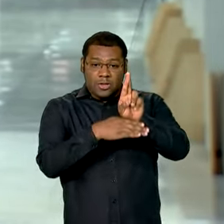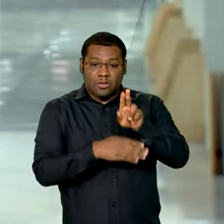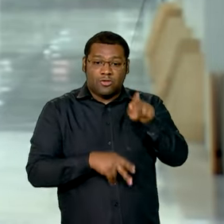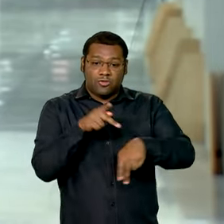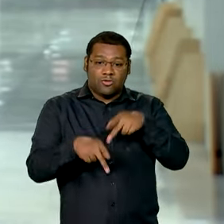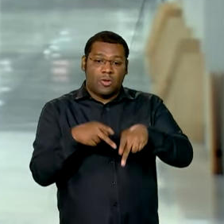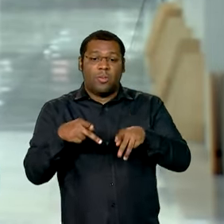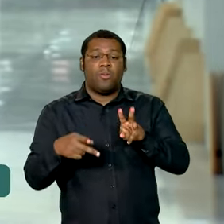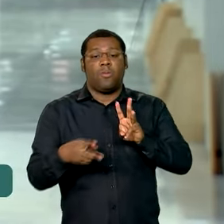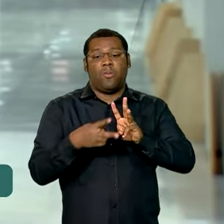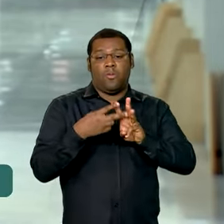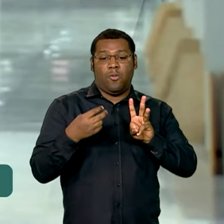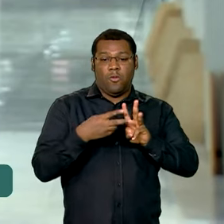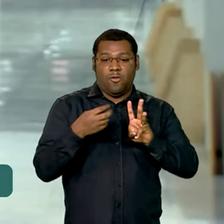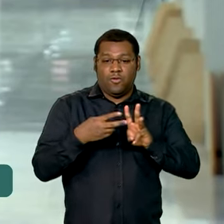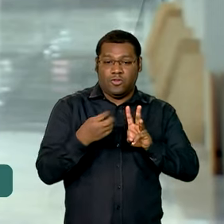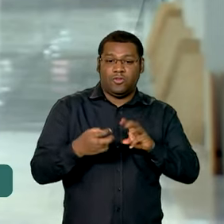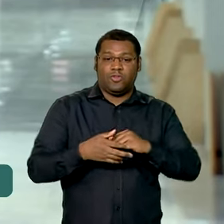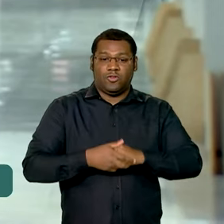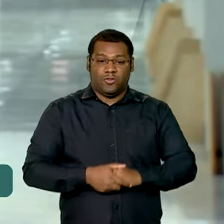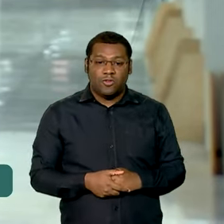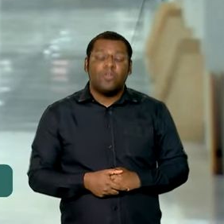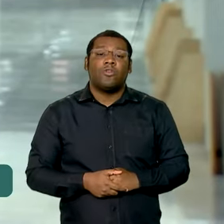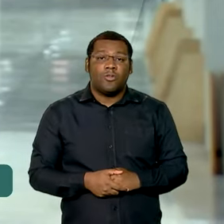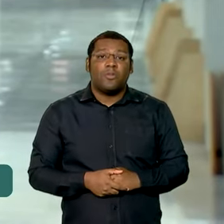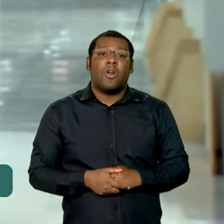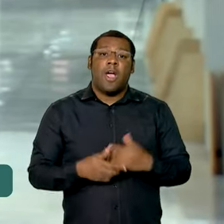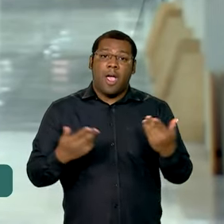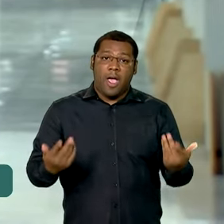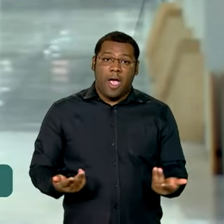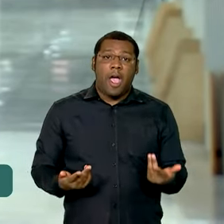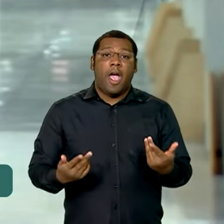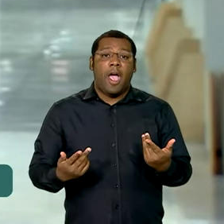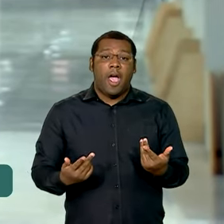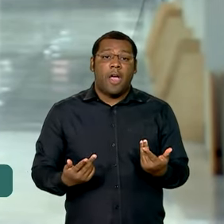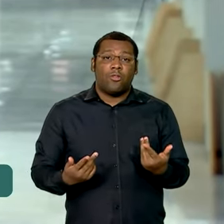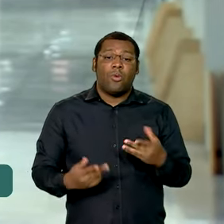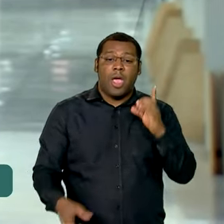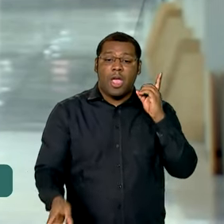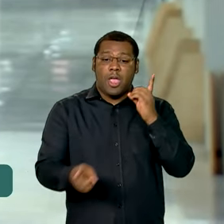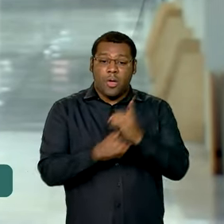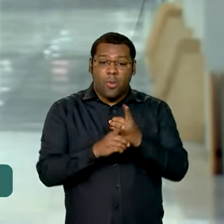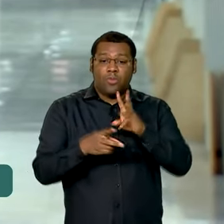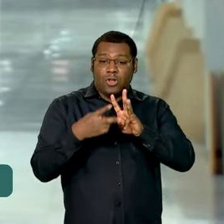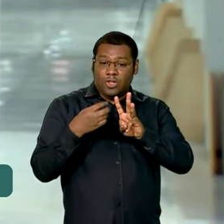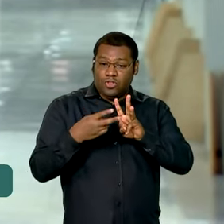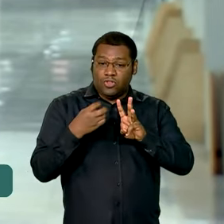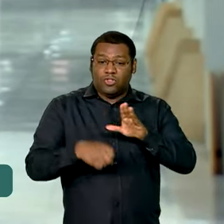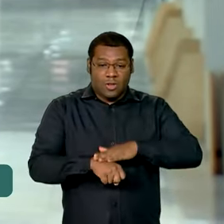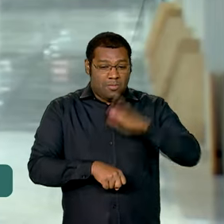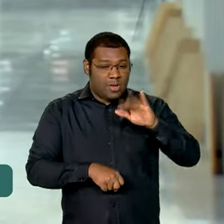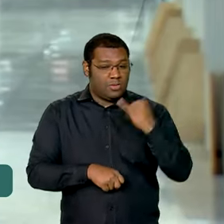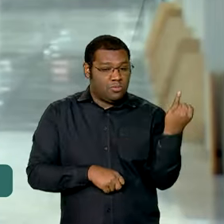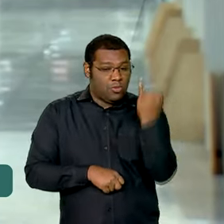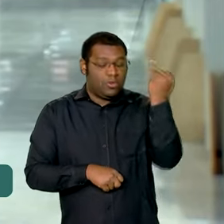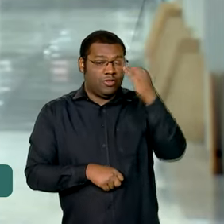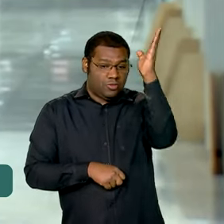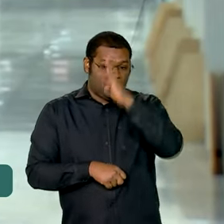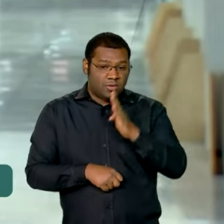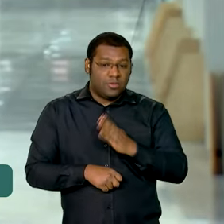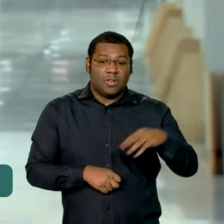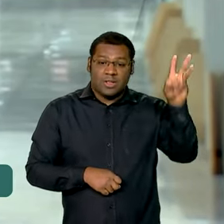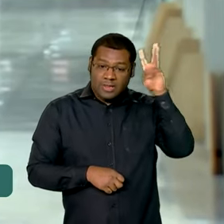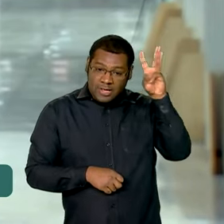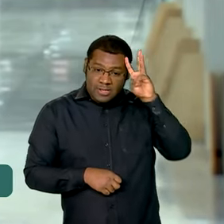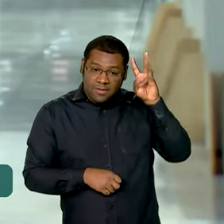originários de todo o país e é o maior encontro indígena do Brasil. Na terça-feira, durante a primeira